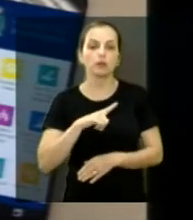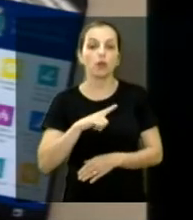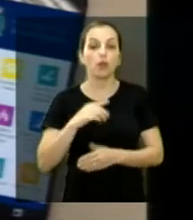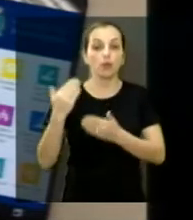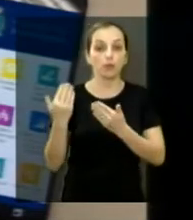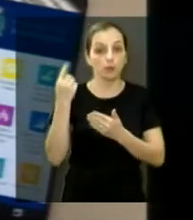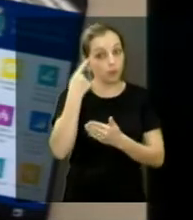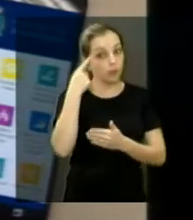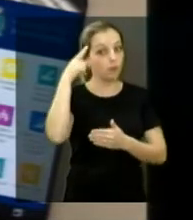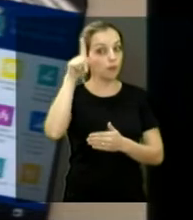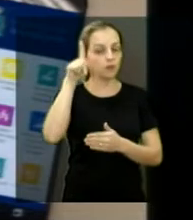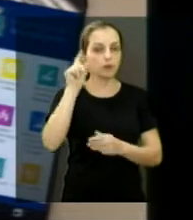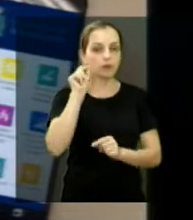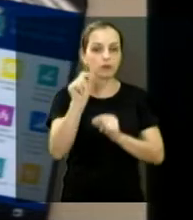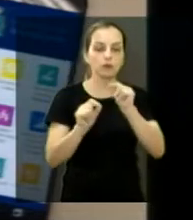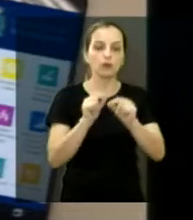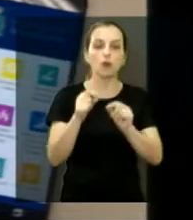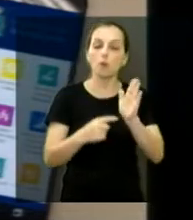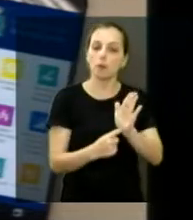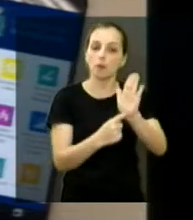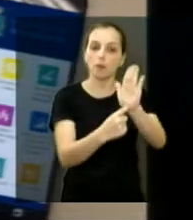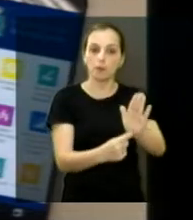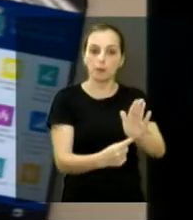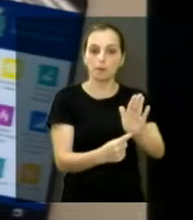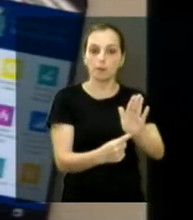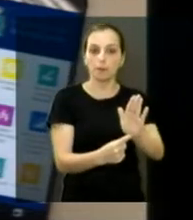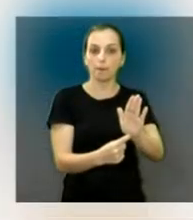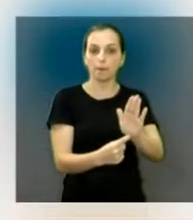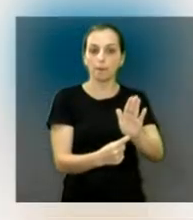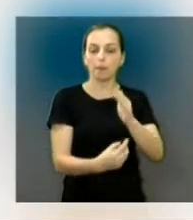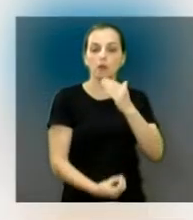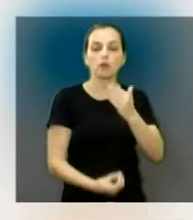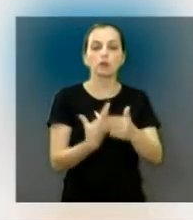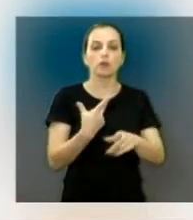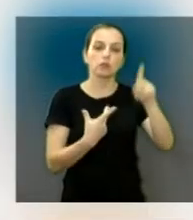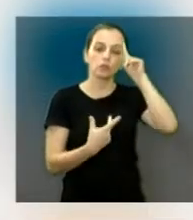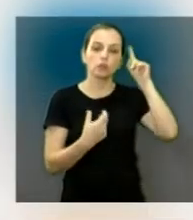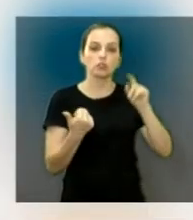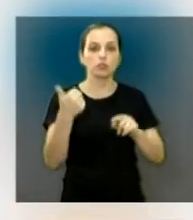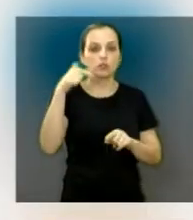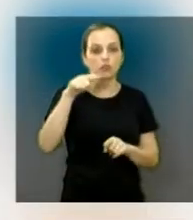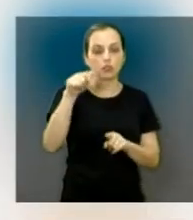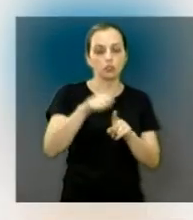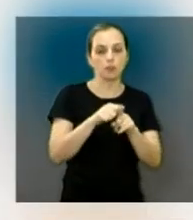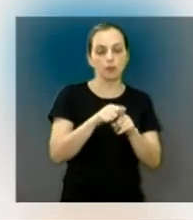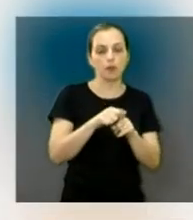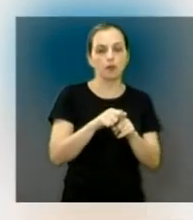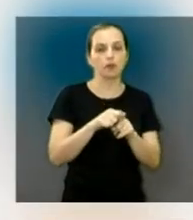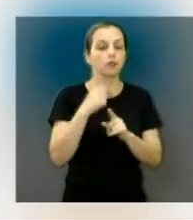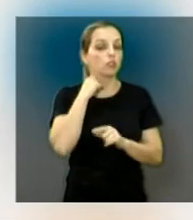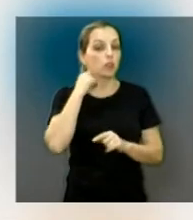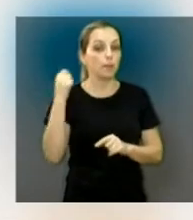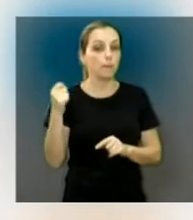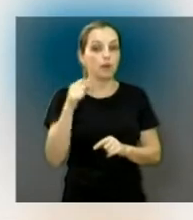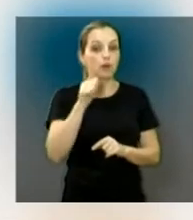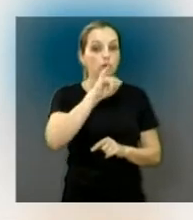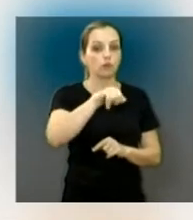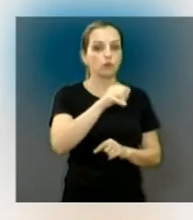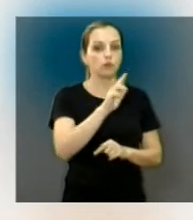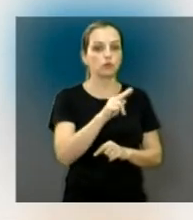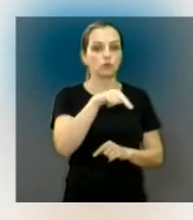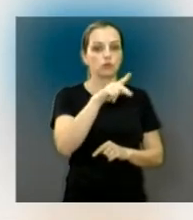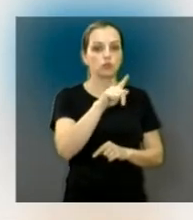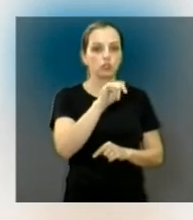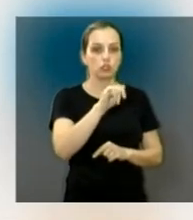a Prefeitura. Como exemplo da nossa indicação de hoje, foi lançado no dia 17 de abril na cidade de Jundiaí, São Paulo, um aplicativo que reúne mais de